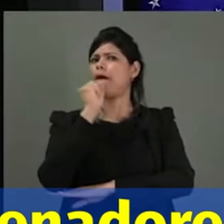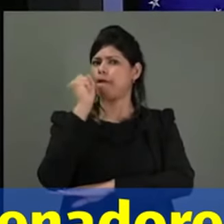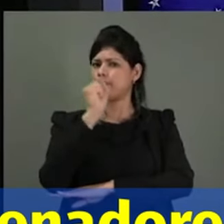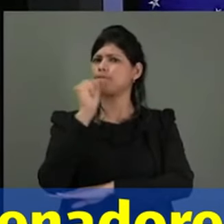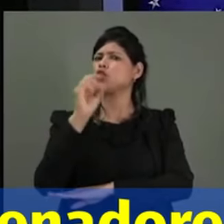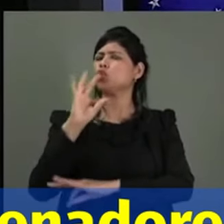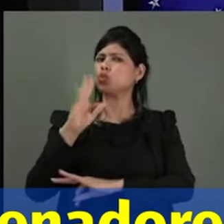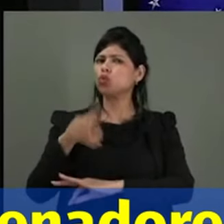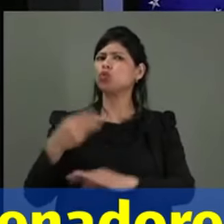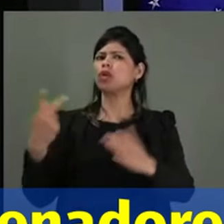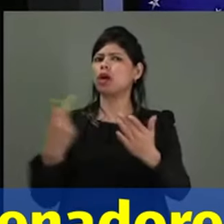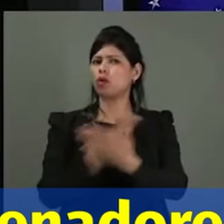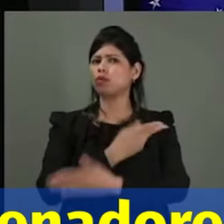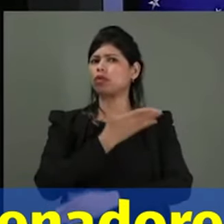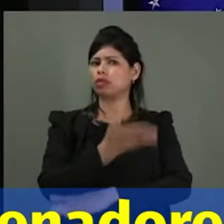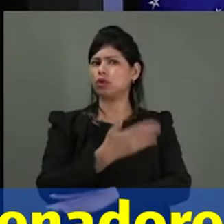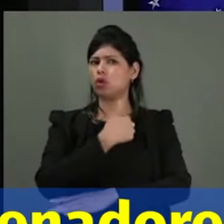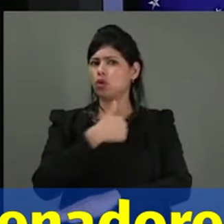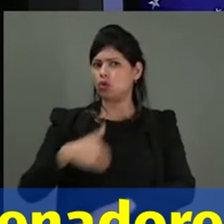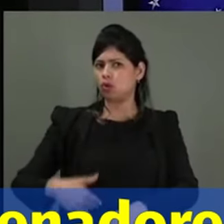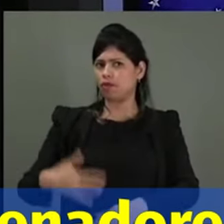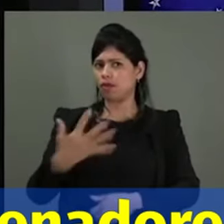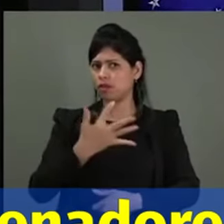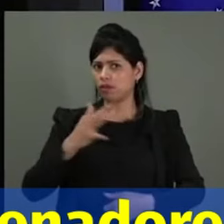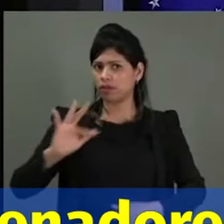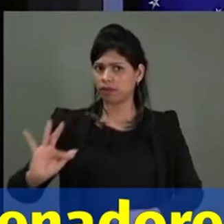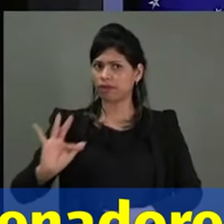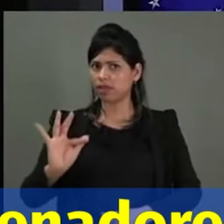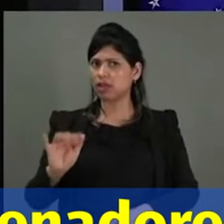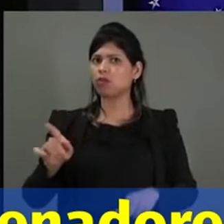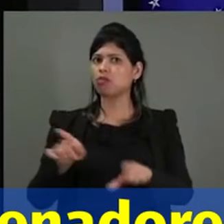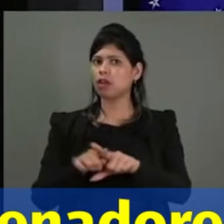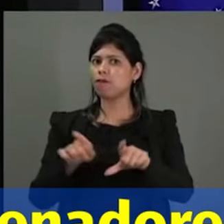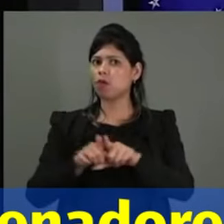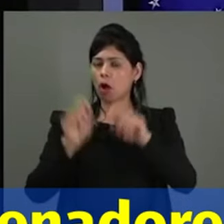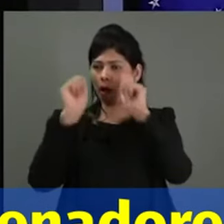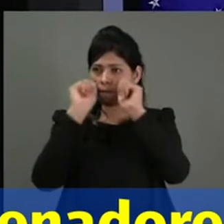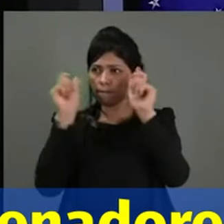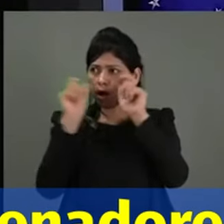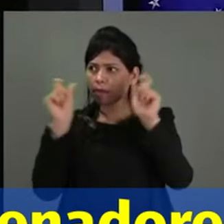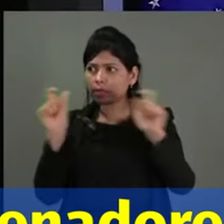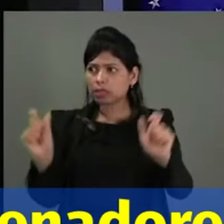do governo federal, ignorando várias alertas oficiais da BIM,